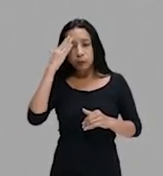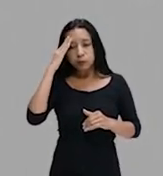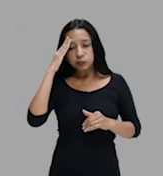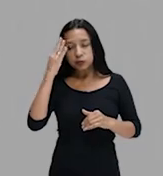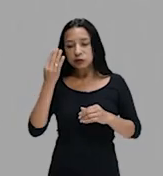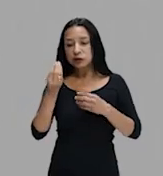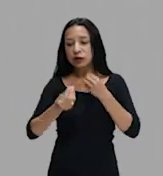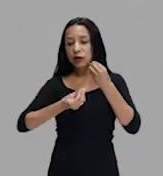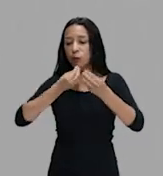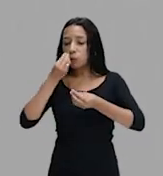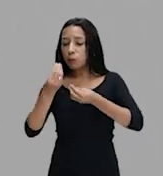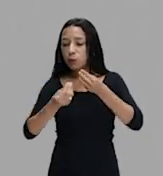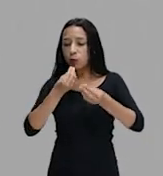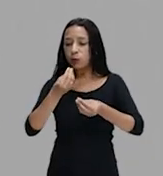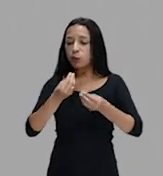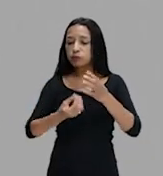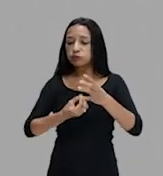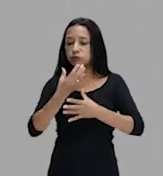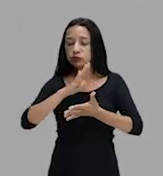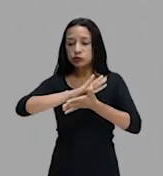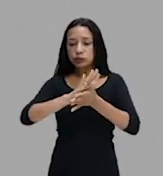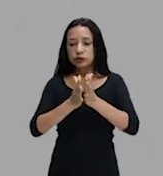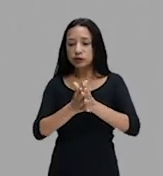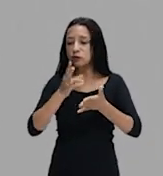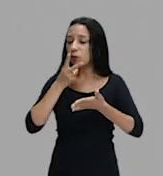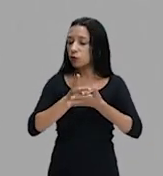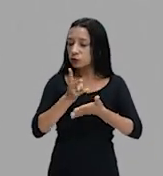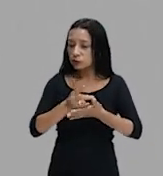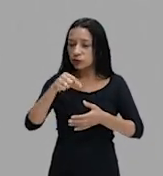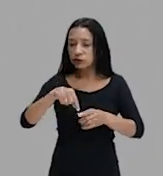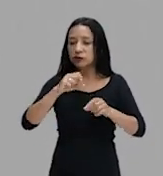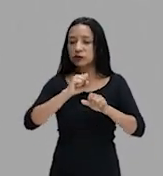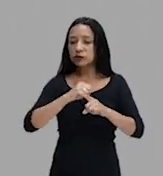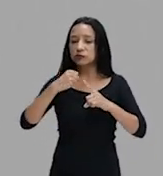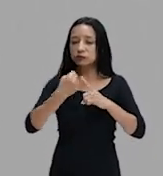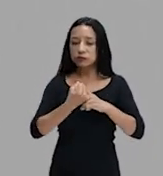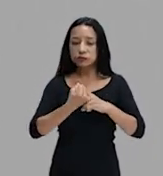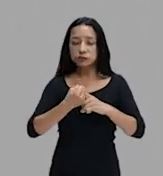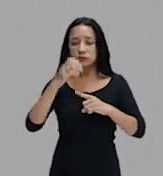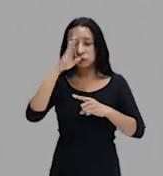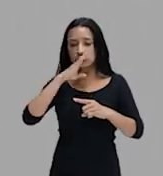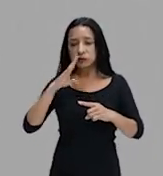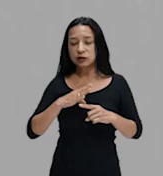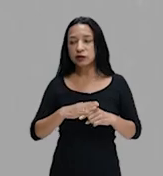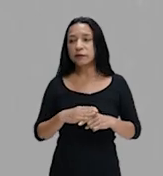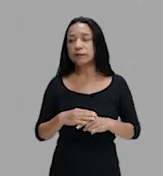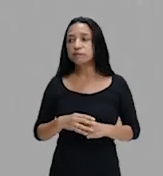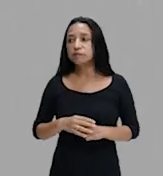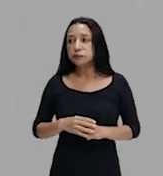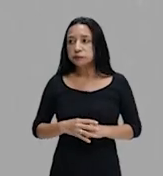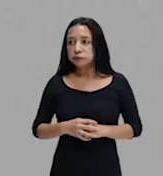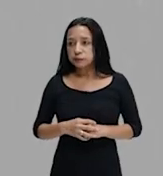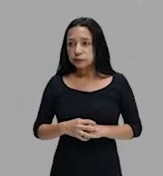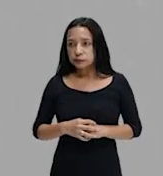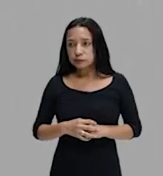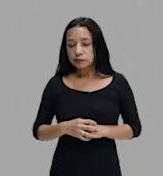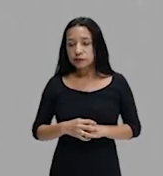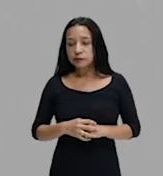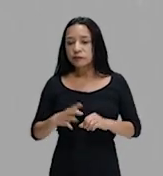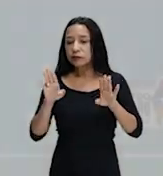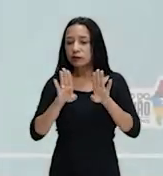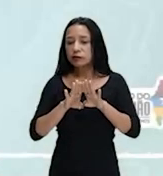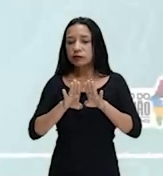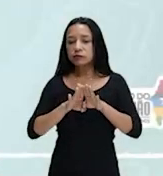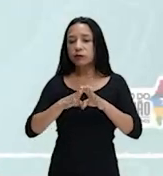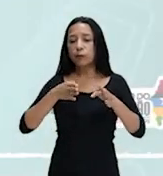do racismo que ainda continuava na sociedade brasileira. Ainda no período republicano, ali por volta da